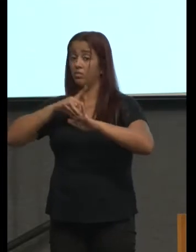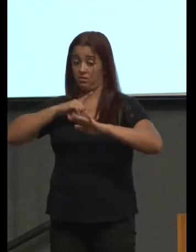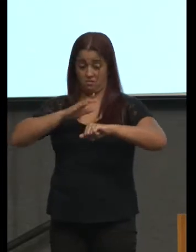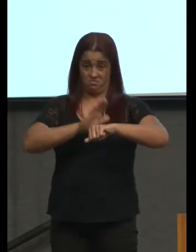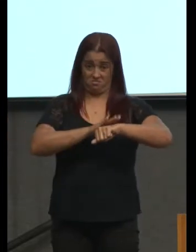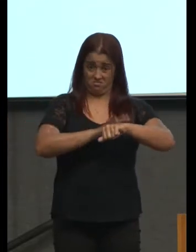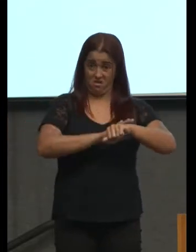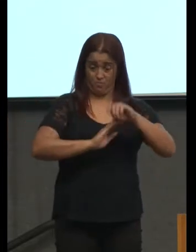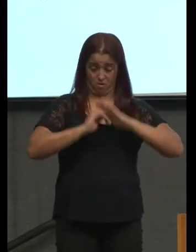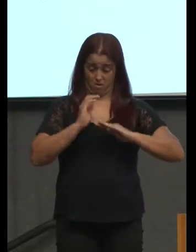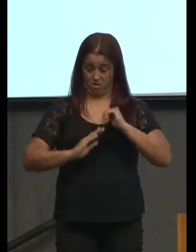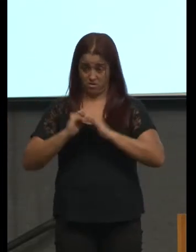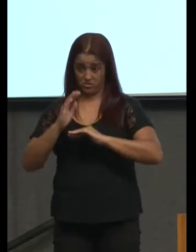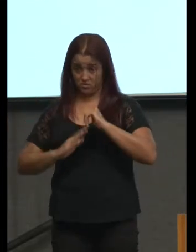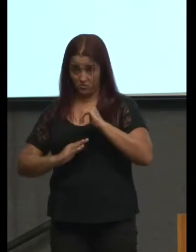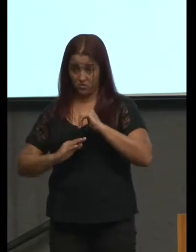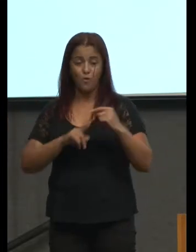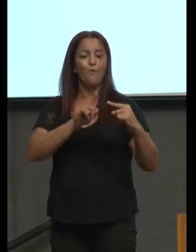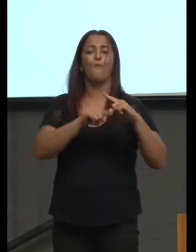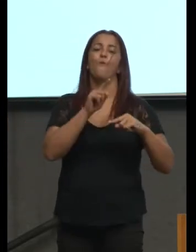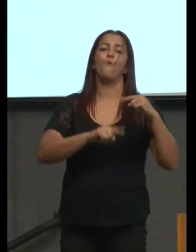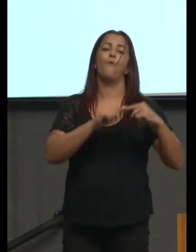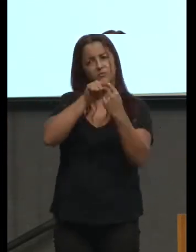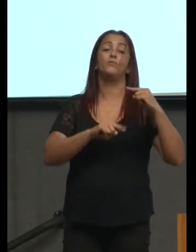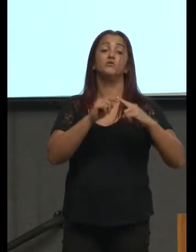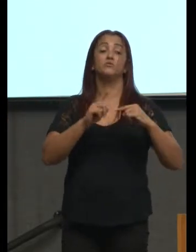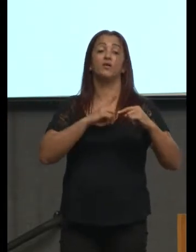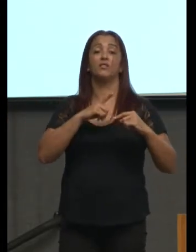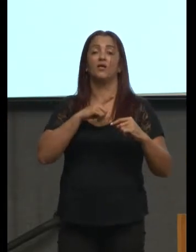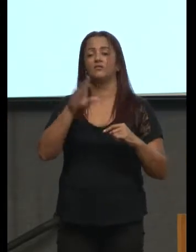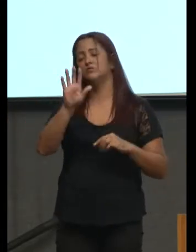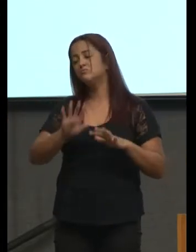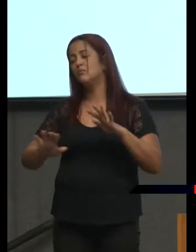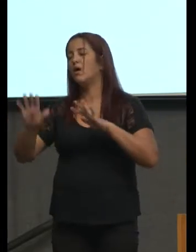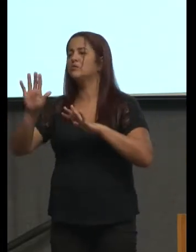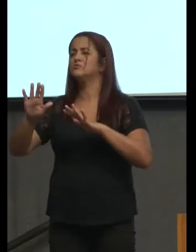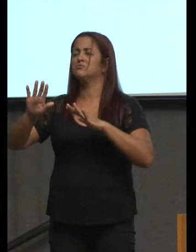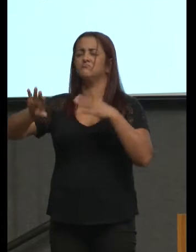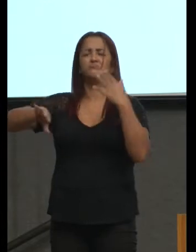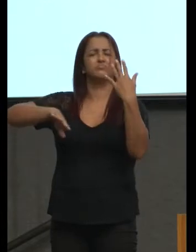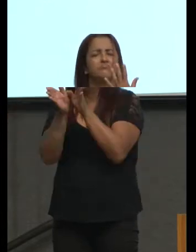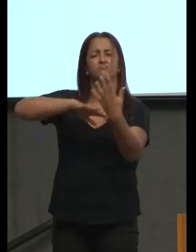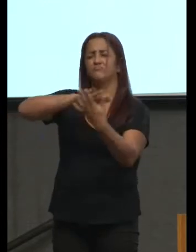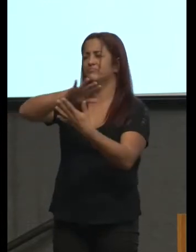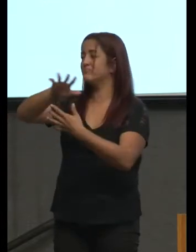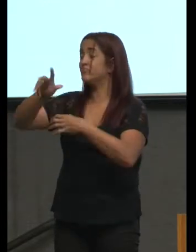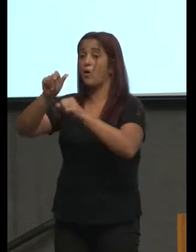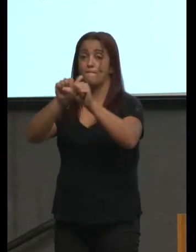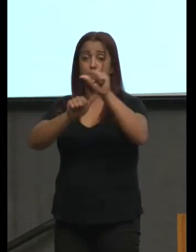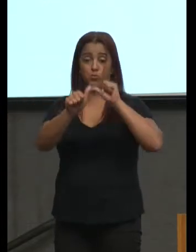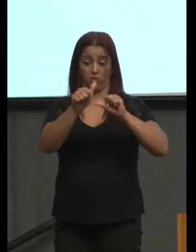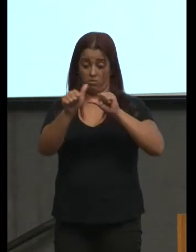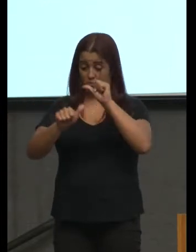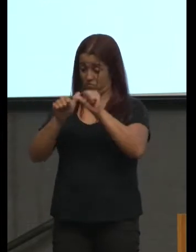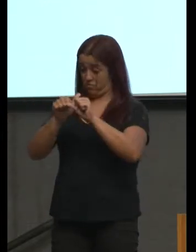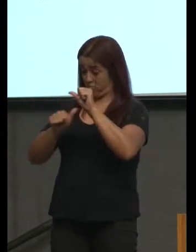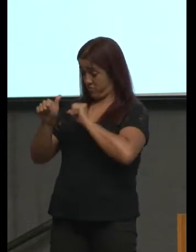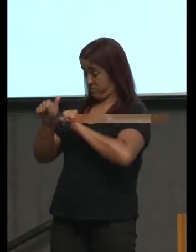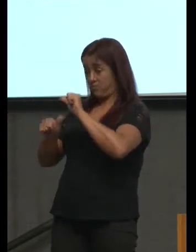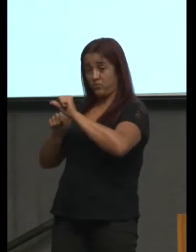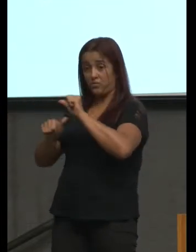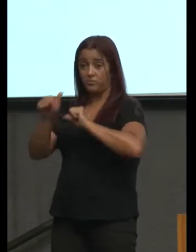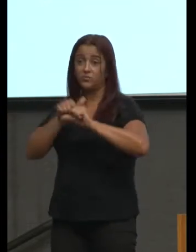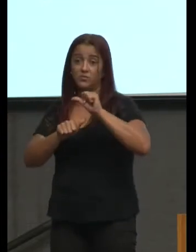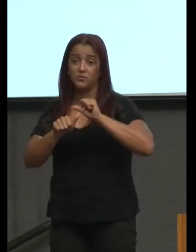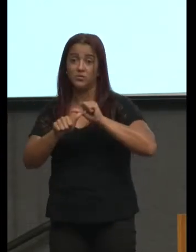objetos vivem no espaço e eles dançam no espaço eles mudam de posição eles se